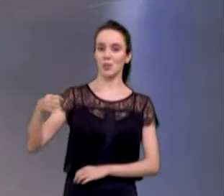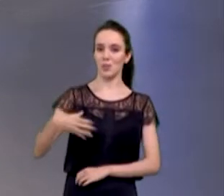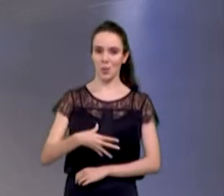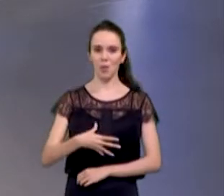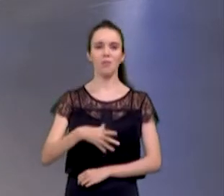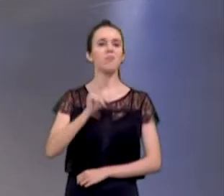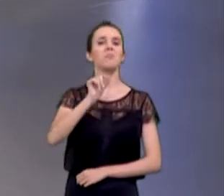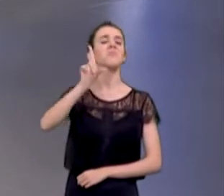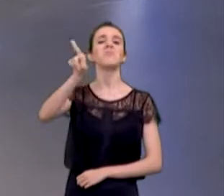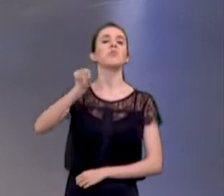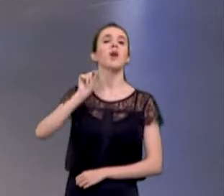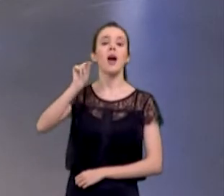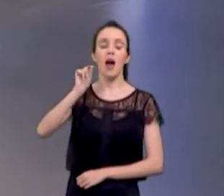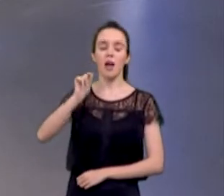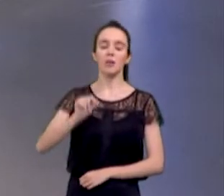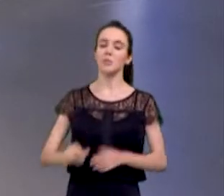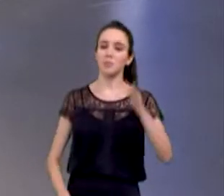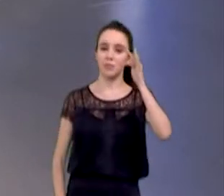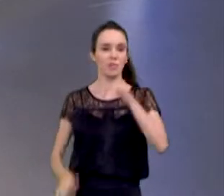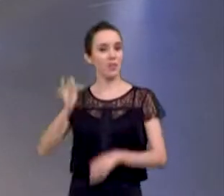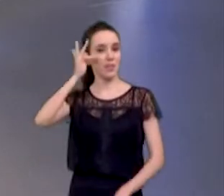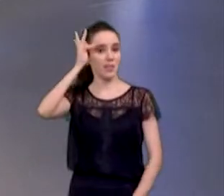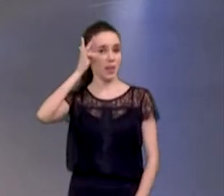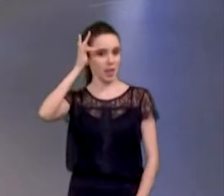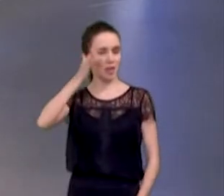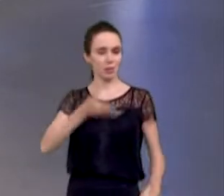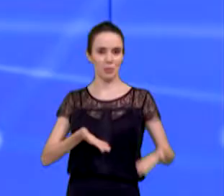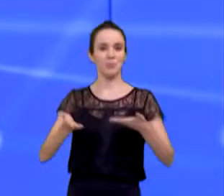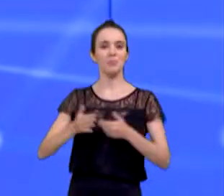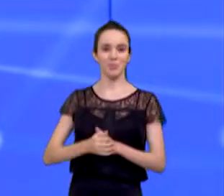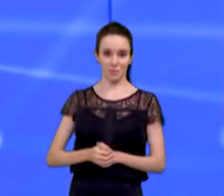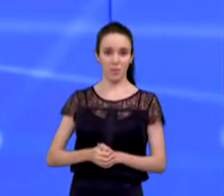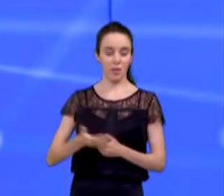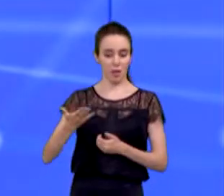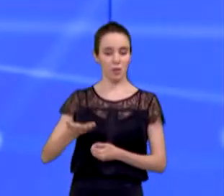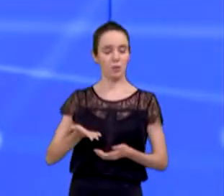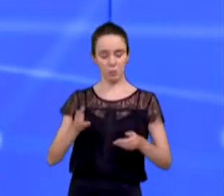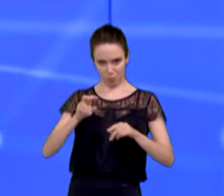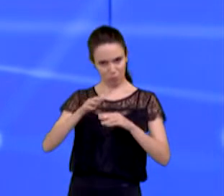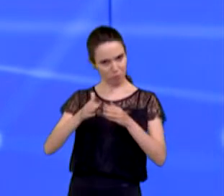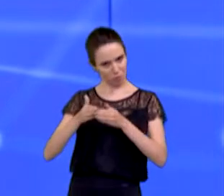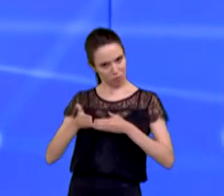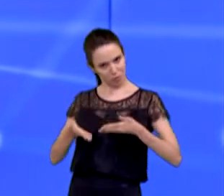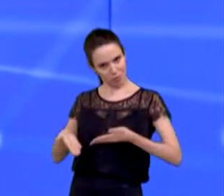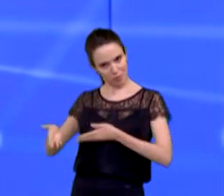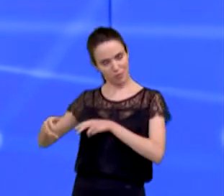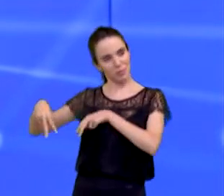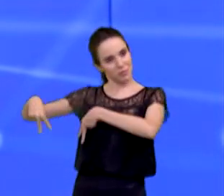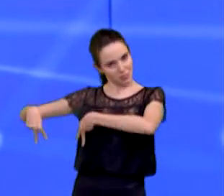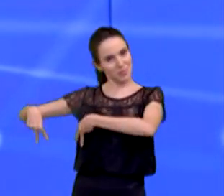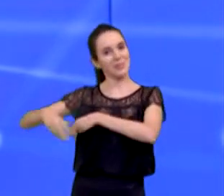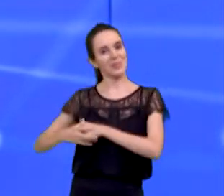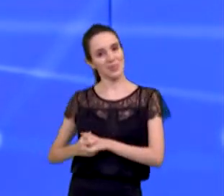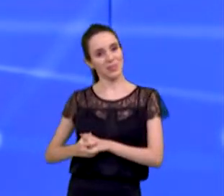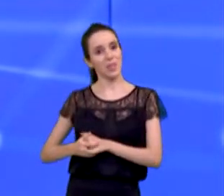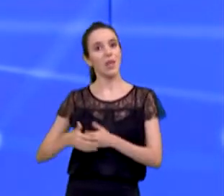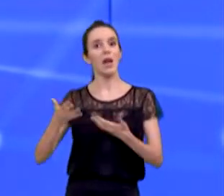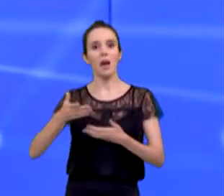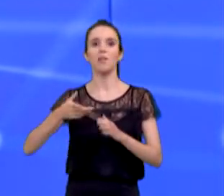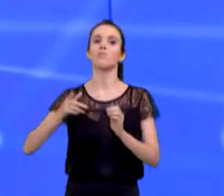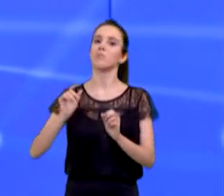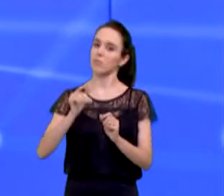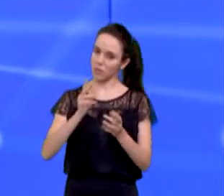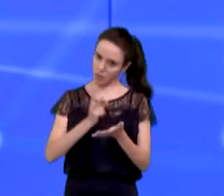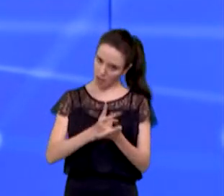Felício Ramut, por favor, eu peço que vocês se posicionem aos meus púlpitos do lado esquerdo, lembrando que devido à pandemia, a cada rally,